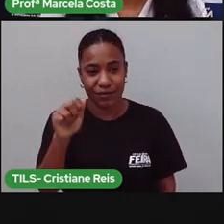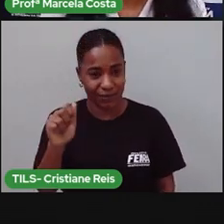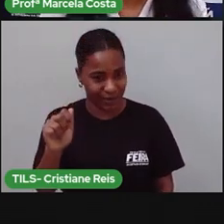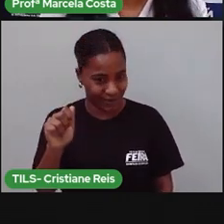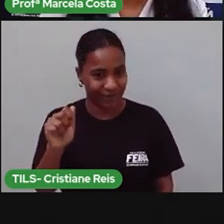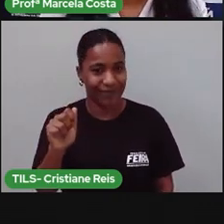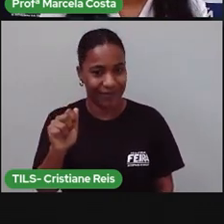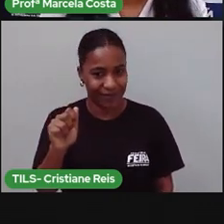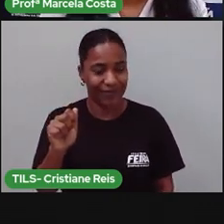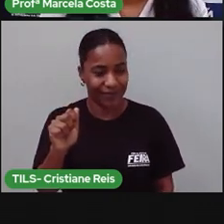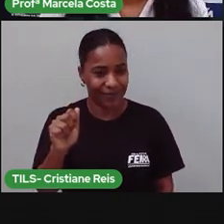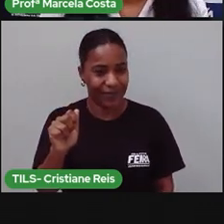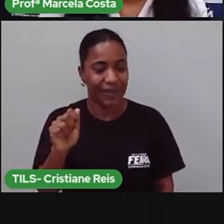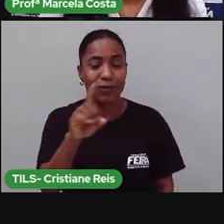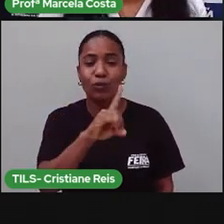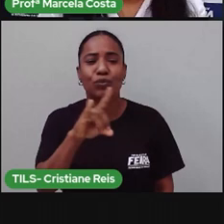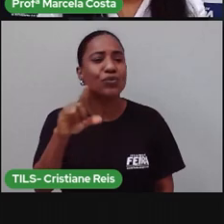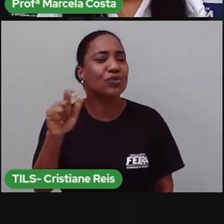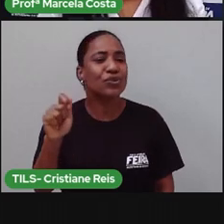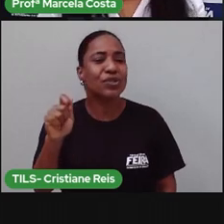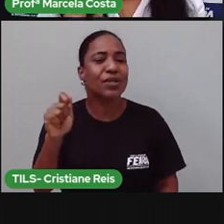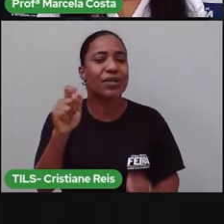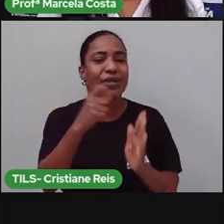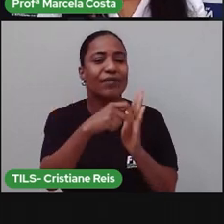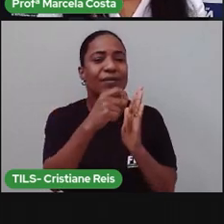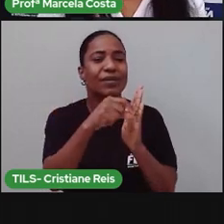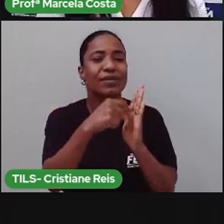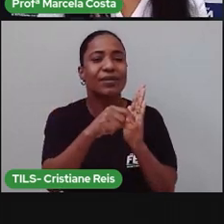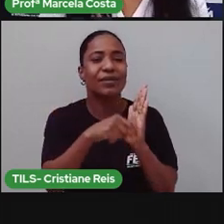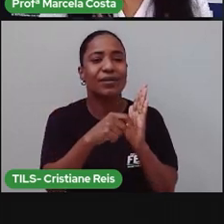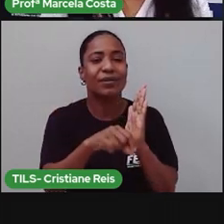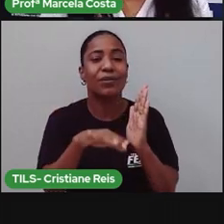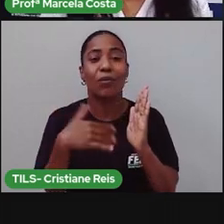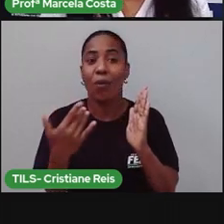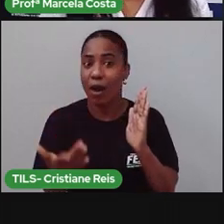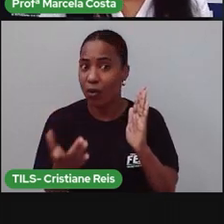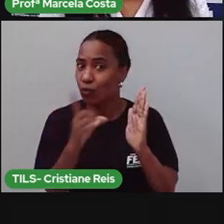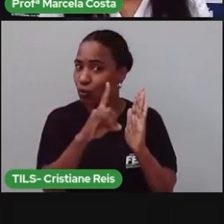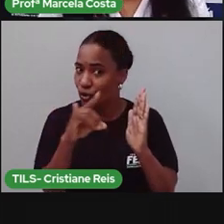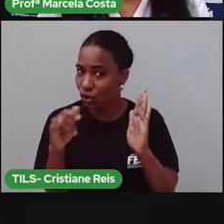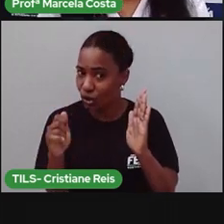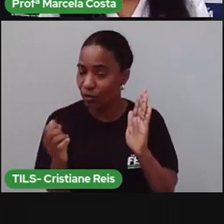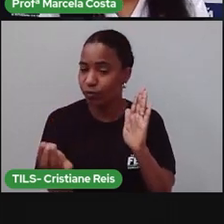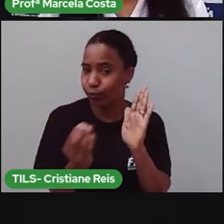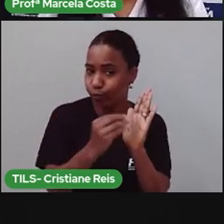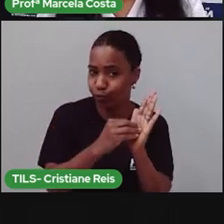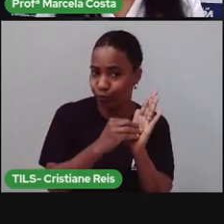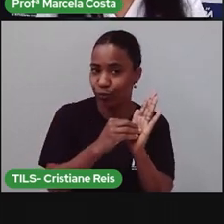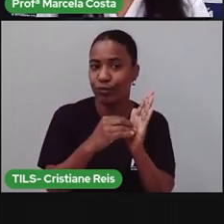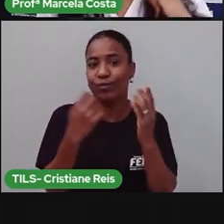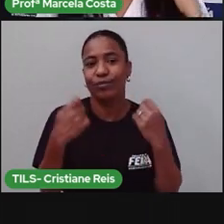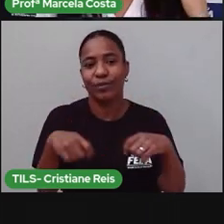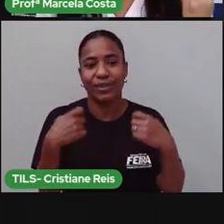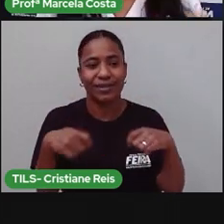escrito. Então, toda vez que você for escrever um bilhete, você vai lembrar.